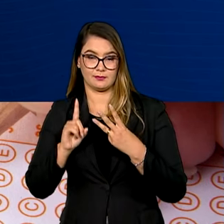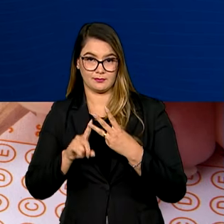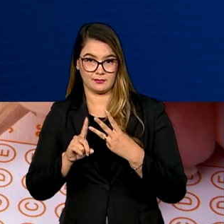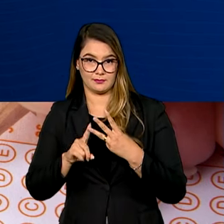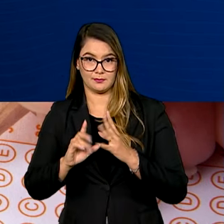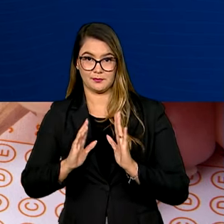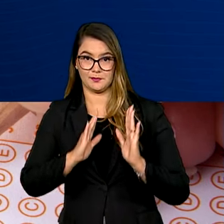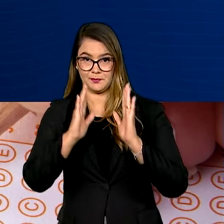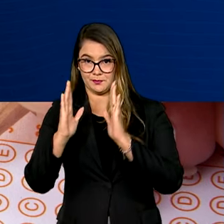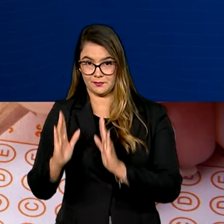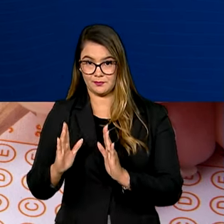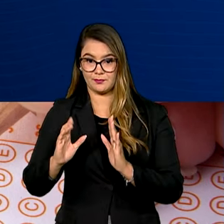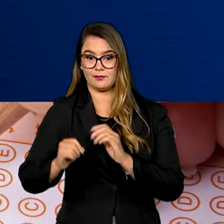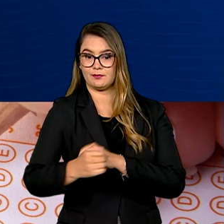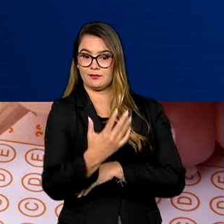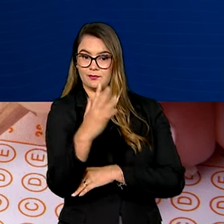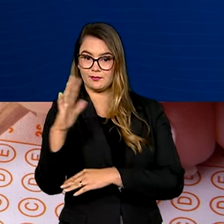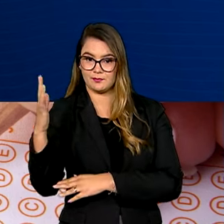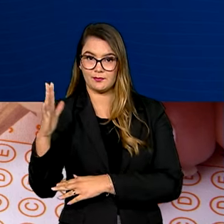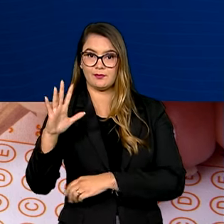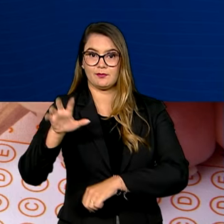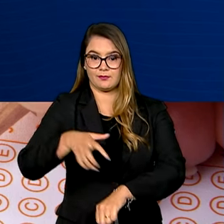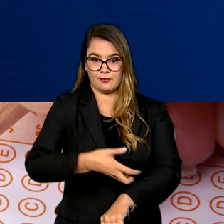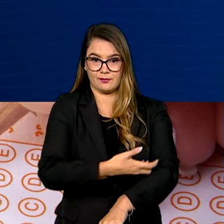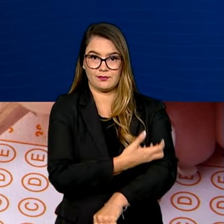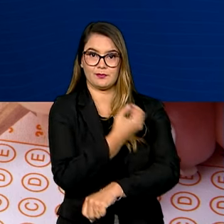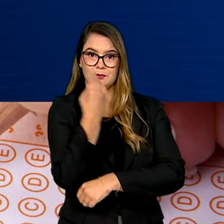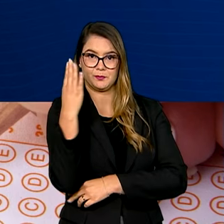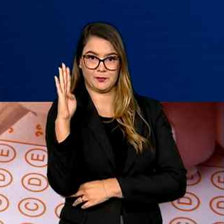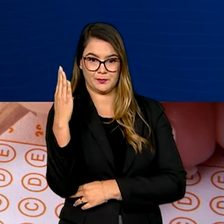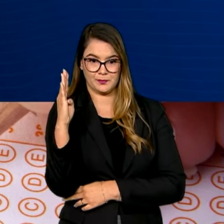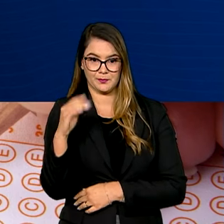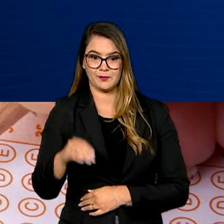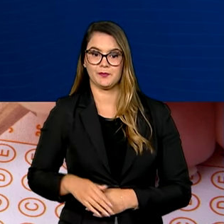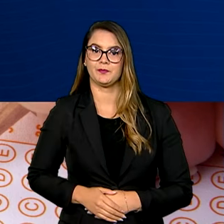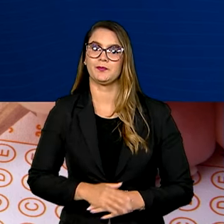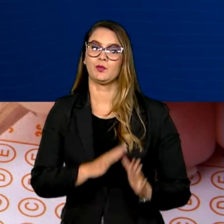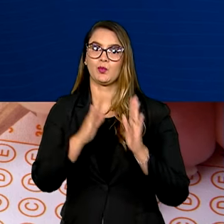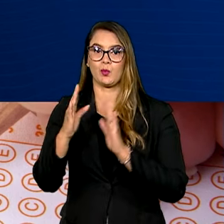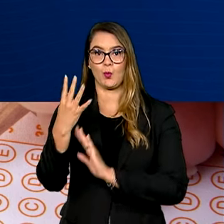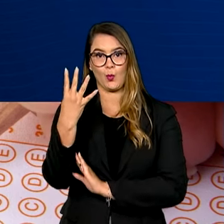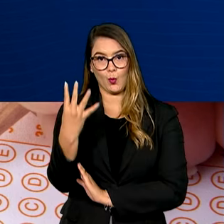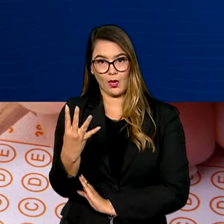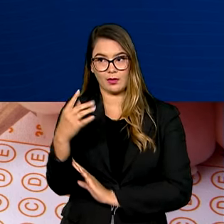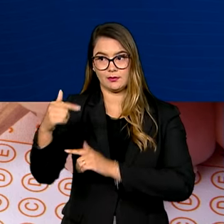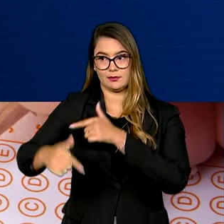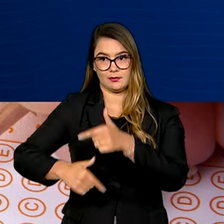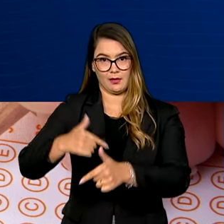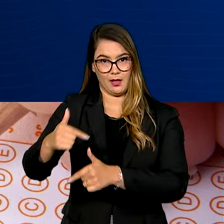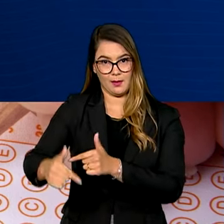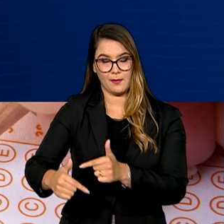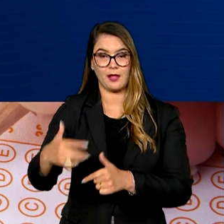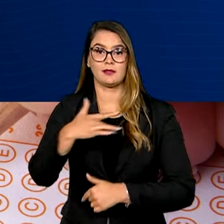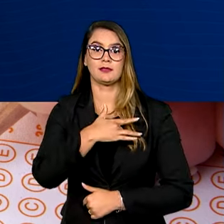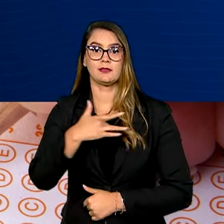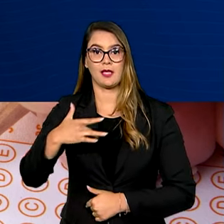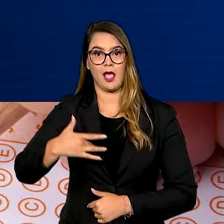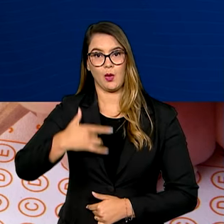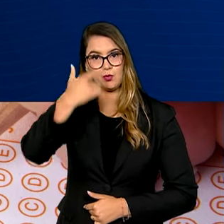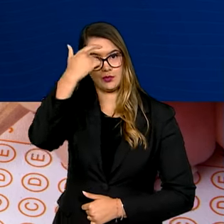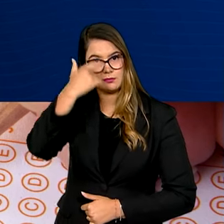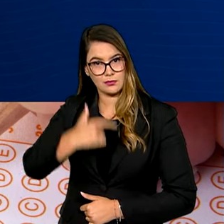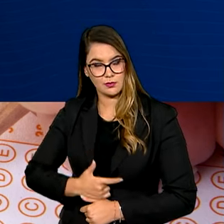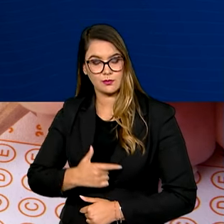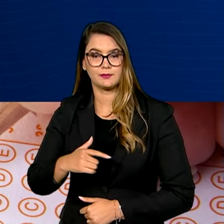Bloco 3, ambiental, agrário e biológicas. Bloco 4, trabalho e saúde do servidor.